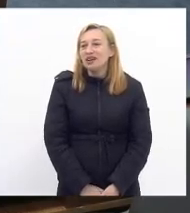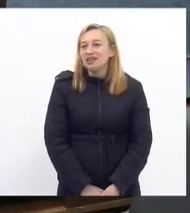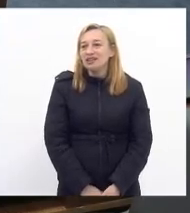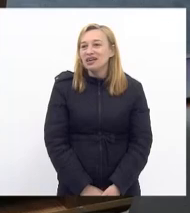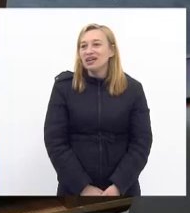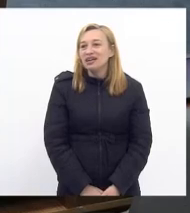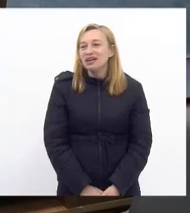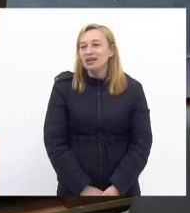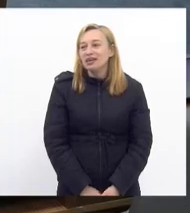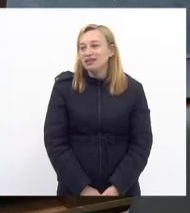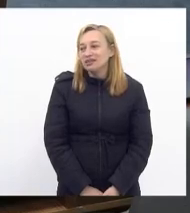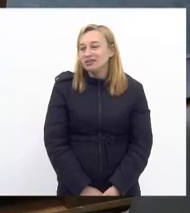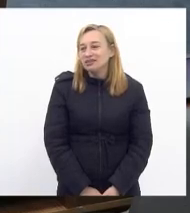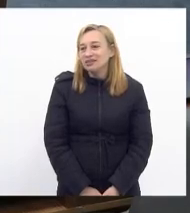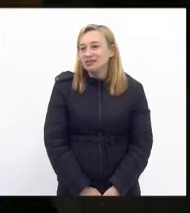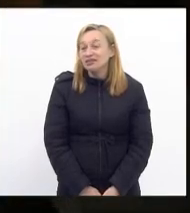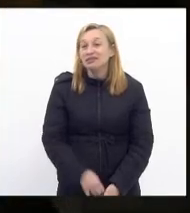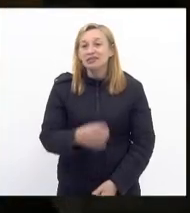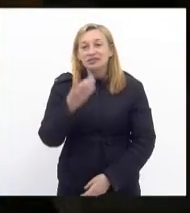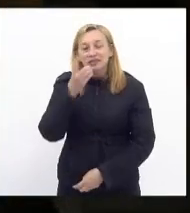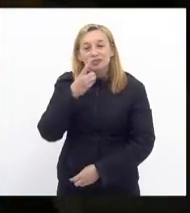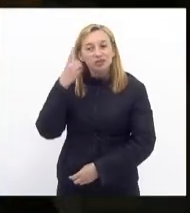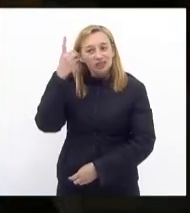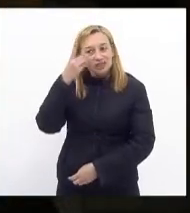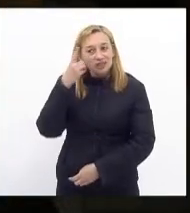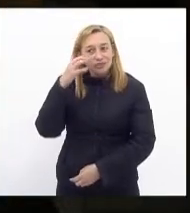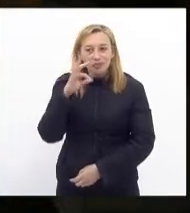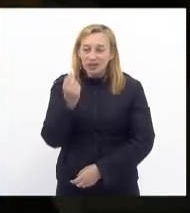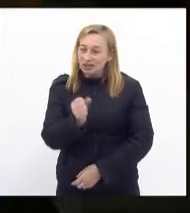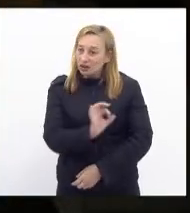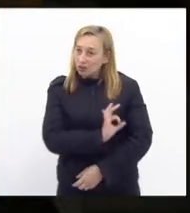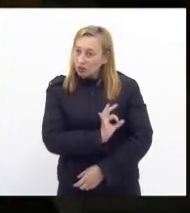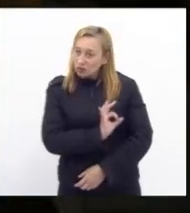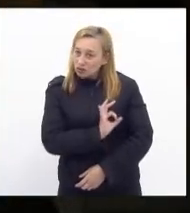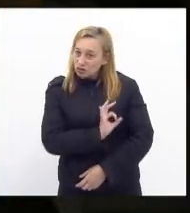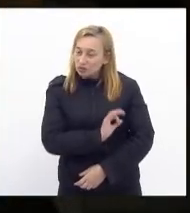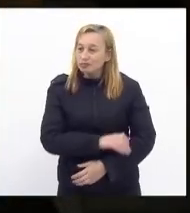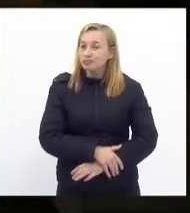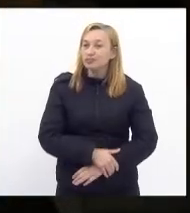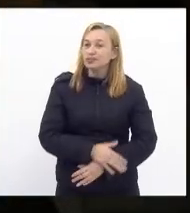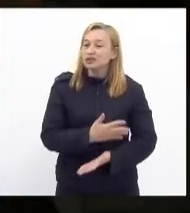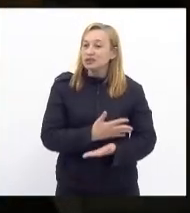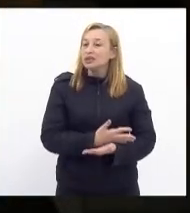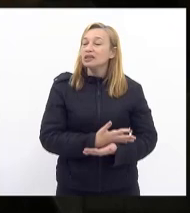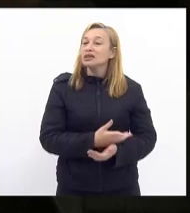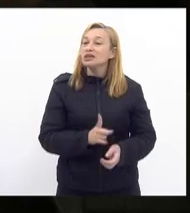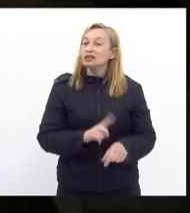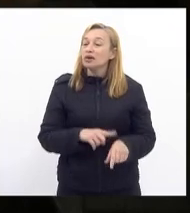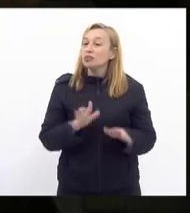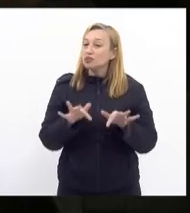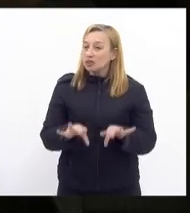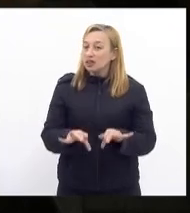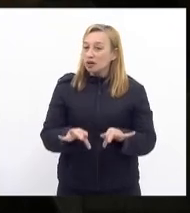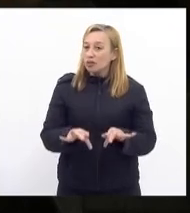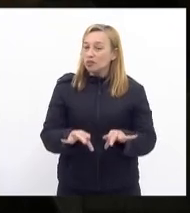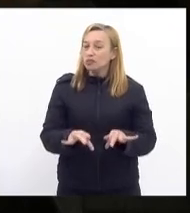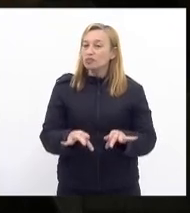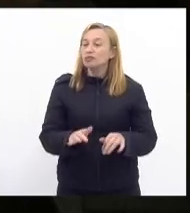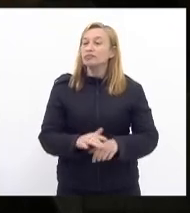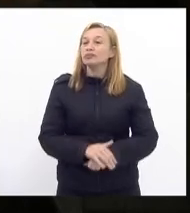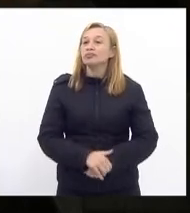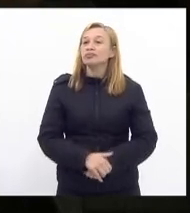deputada Marta Rocha deputada presidindo este expediente final